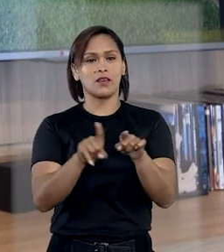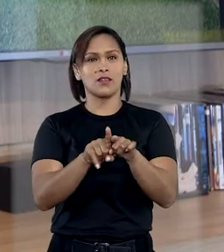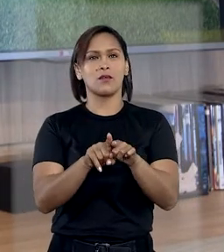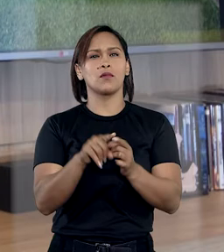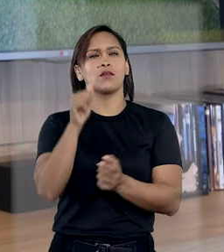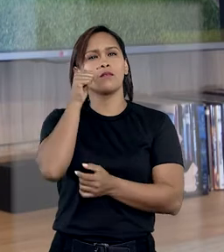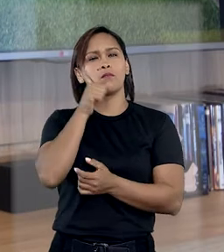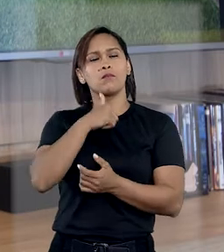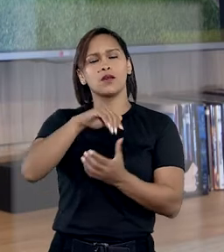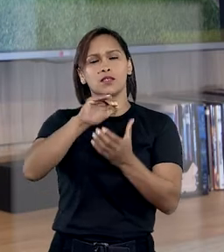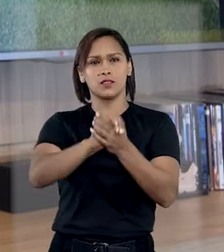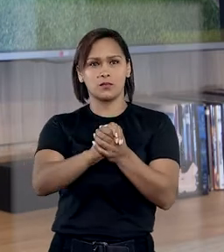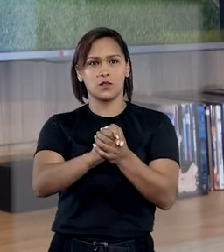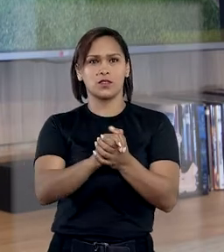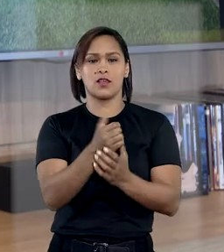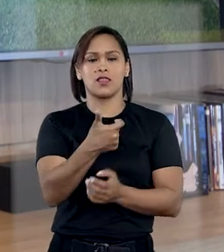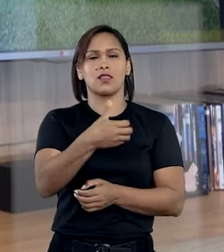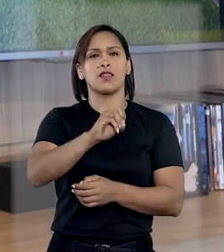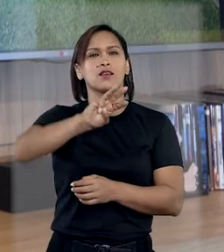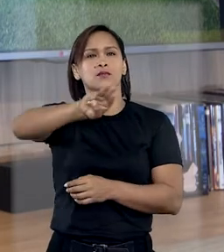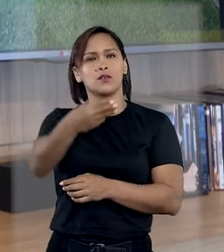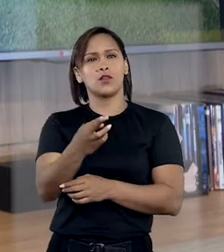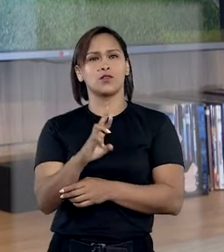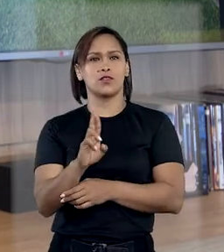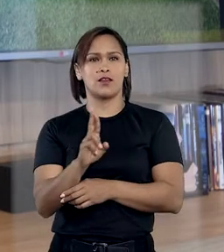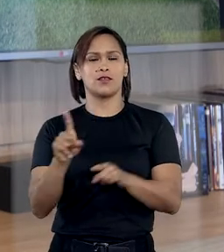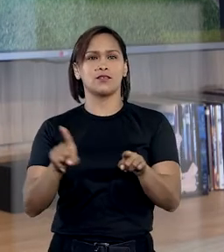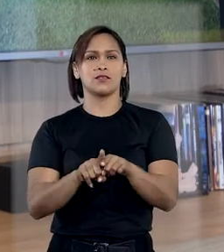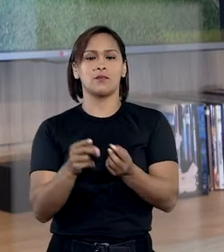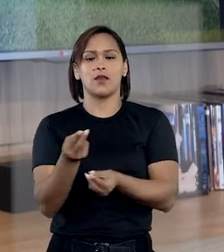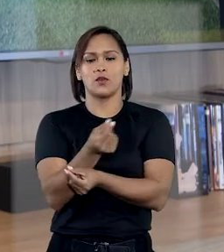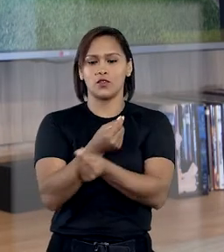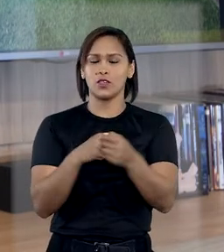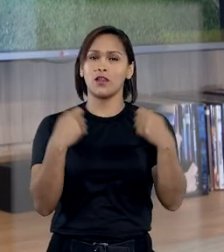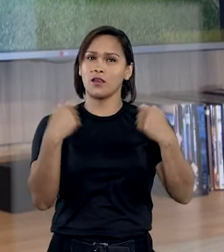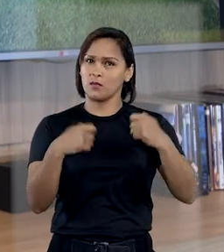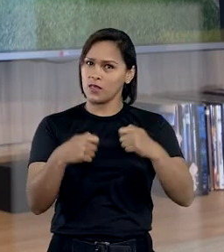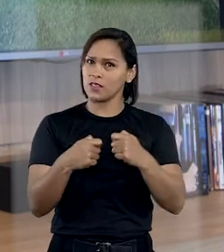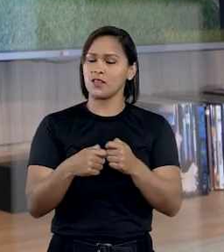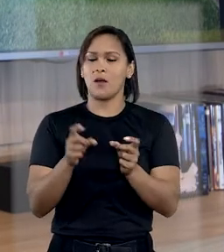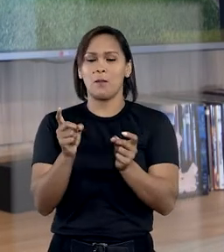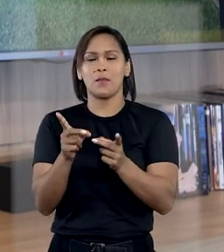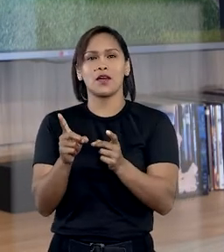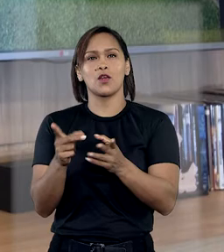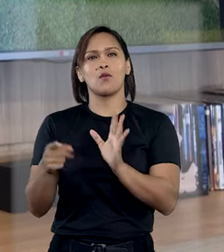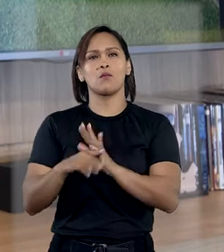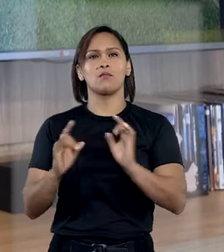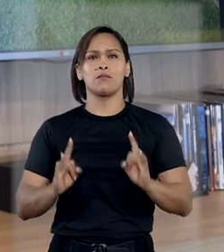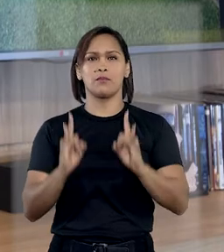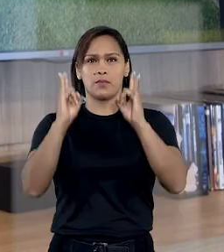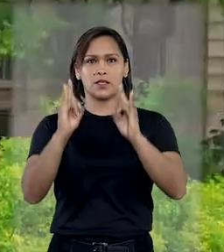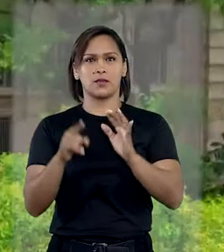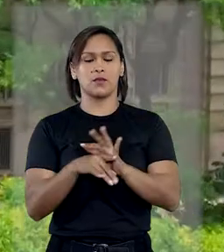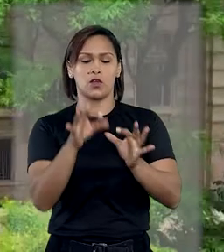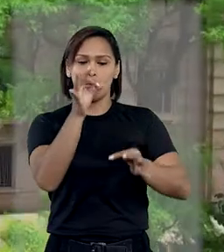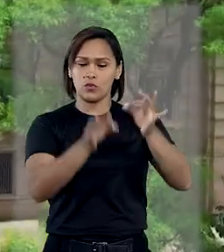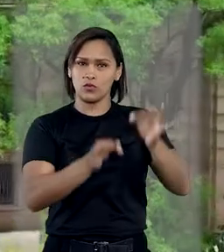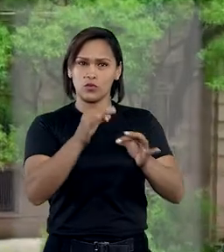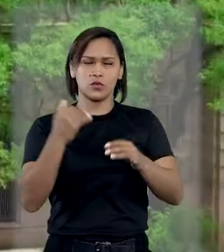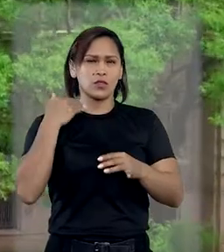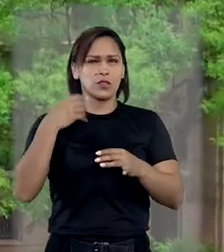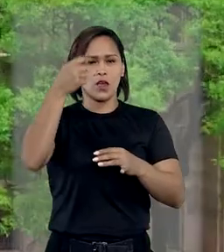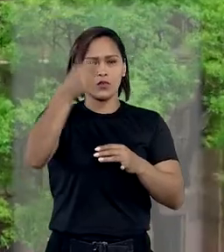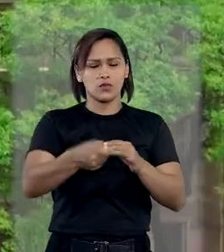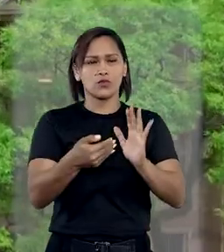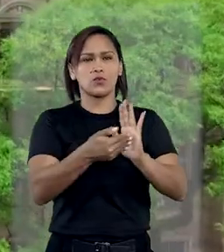e para a esposa, o valor de 10 milhões de reais, além do dinheiro necessário para a compra de um apartamento. O juízo